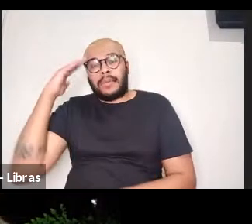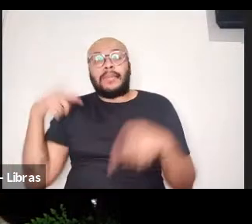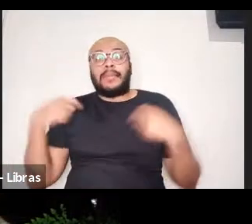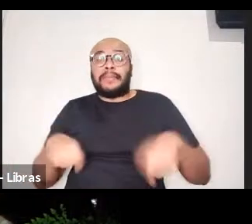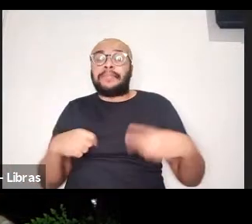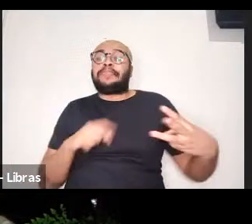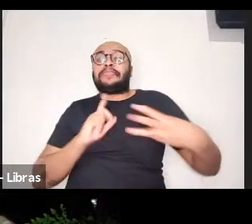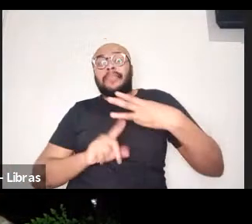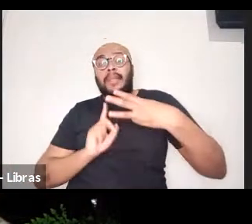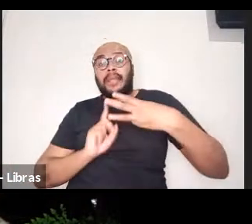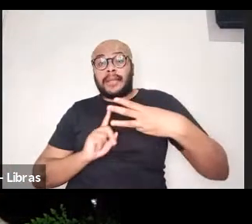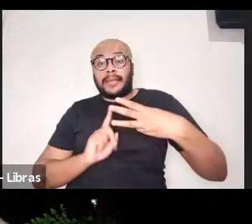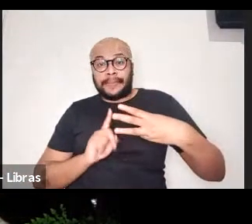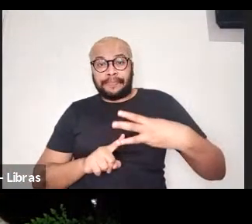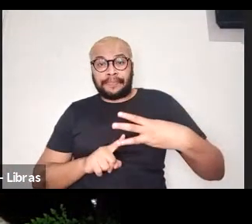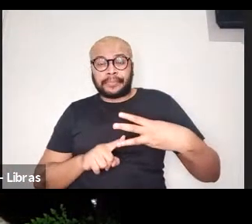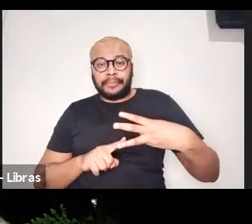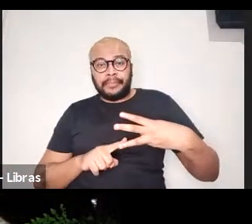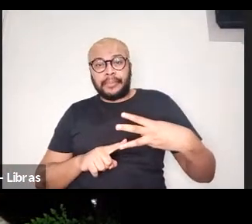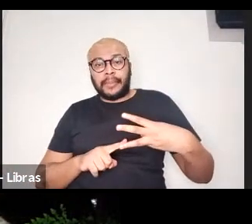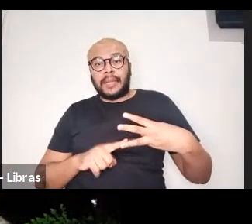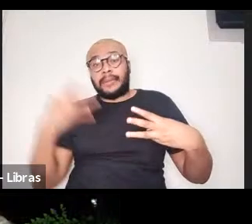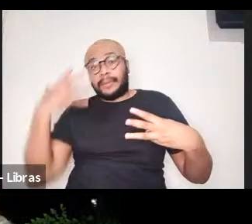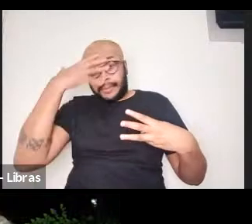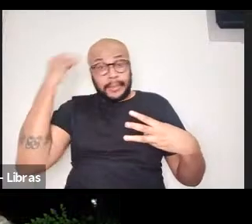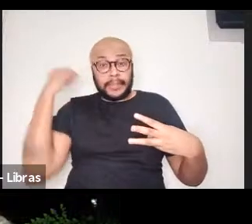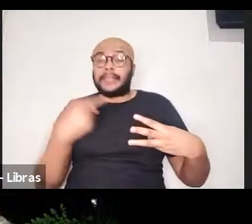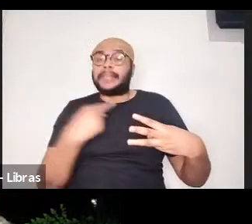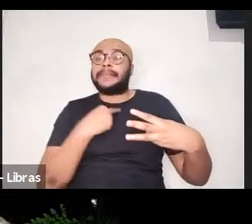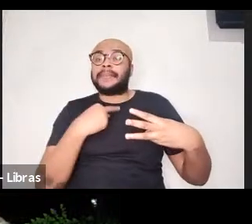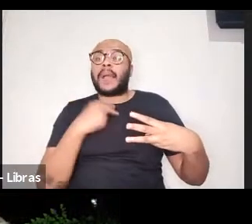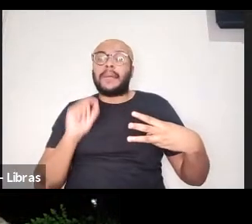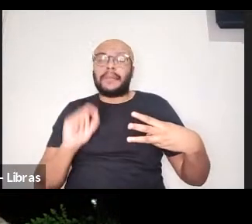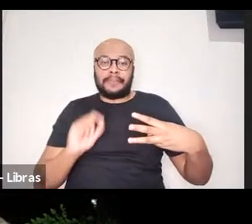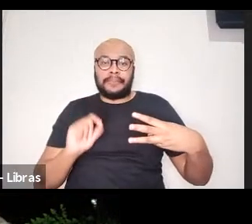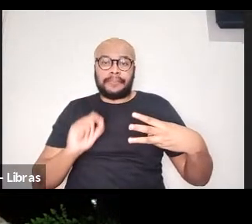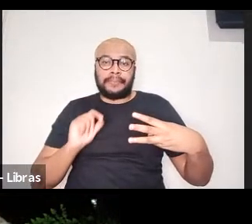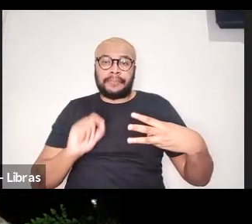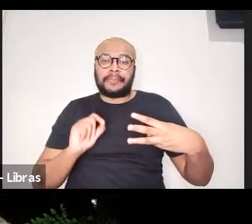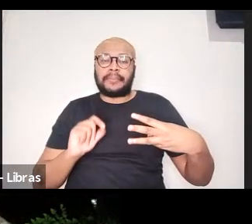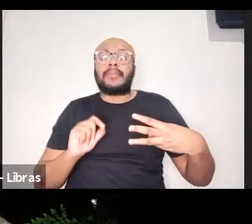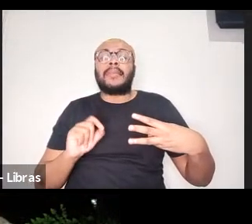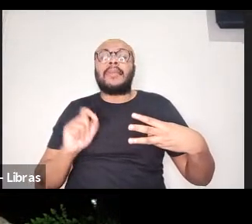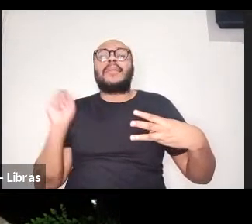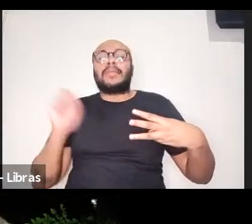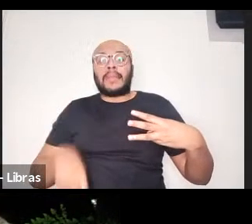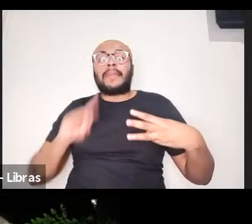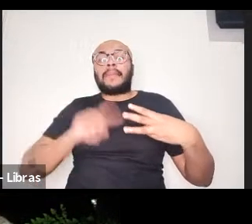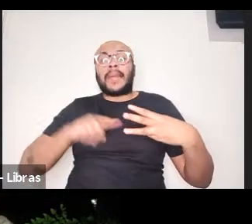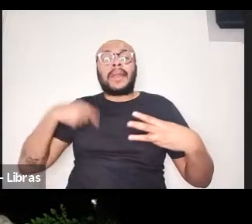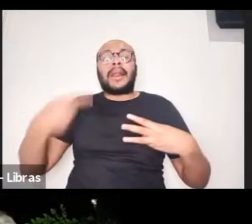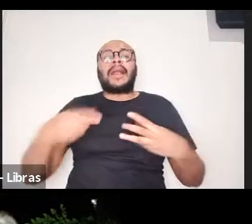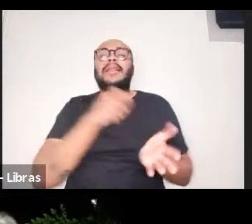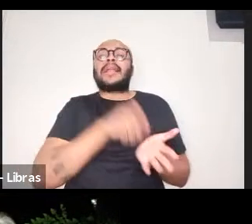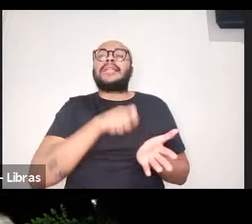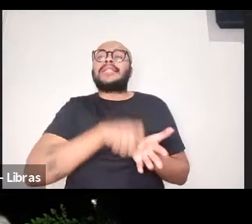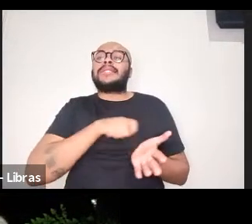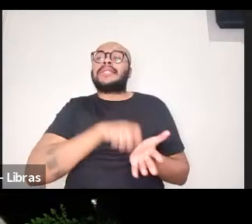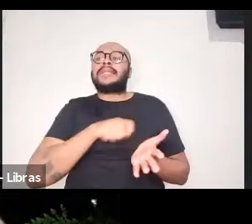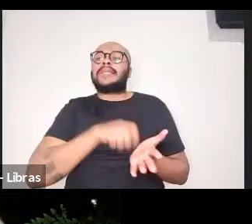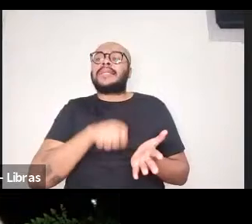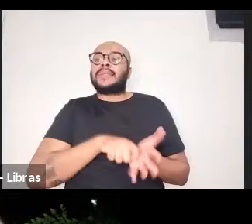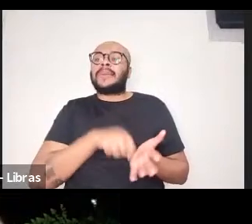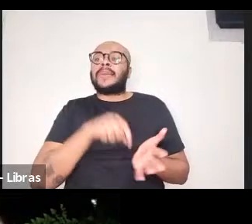terceira dimensão que eu não poderia deixar de dizer, é que, para além do que está escrito objetivamente no texto,